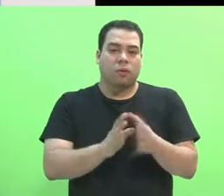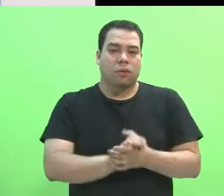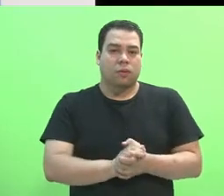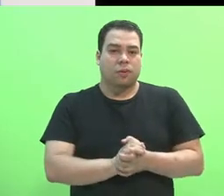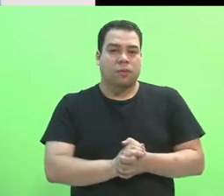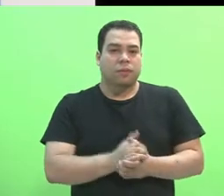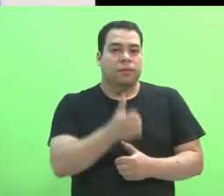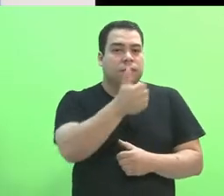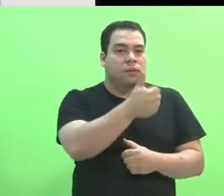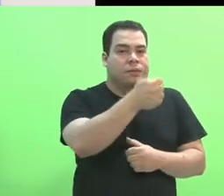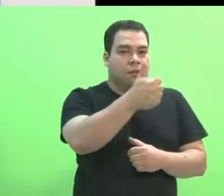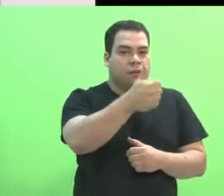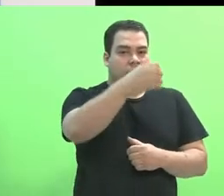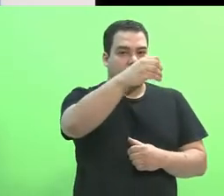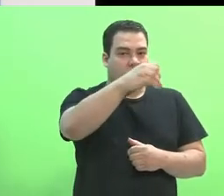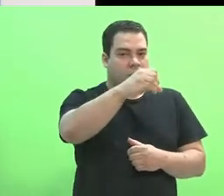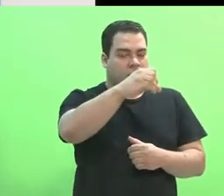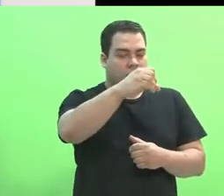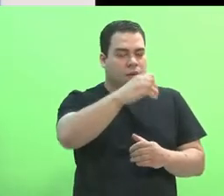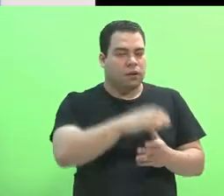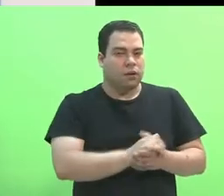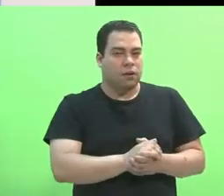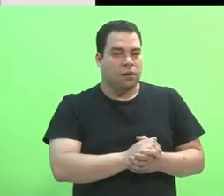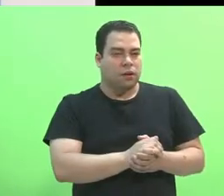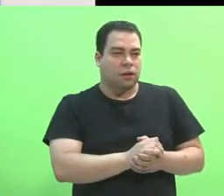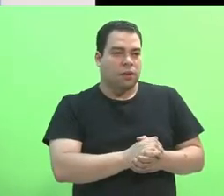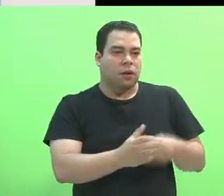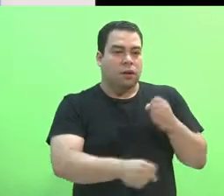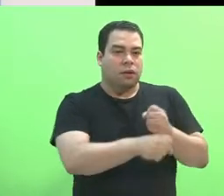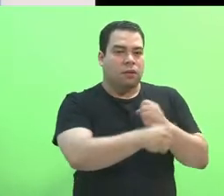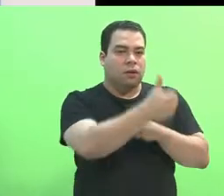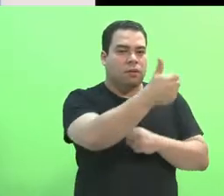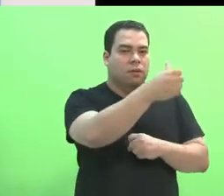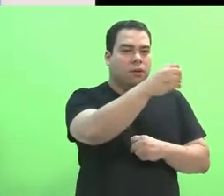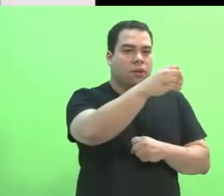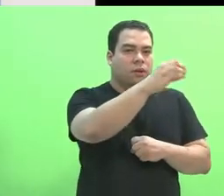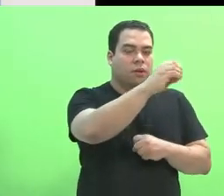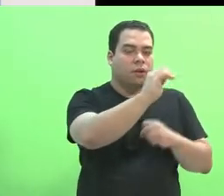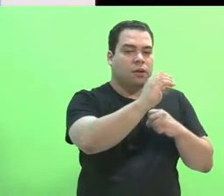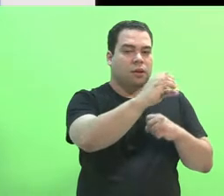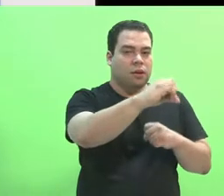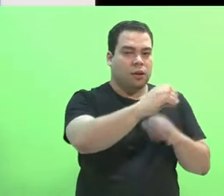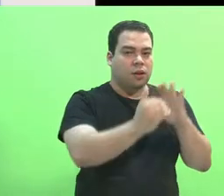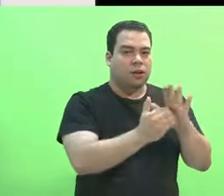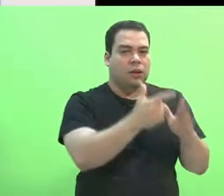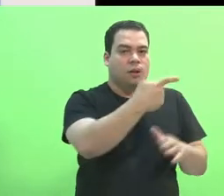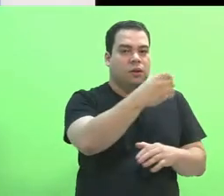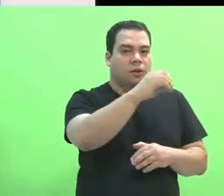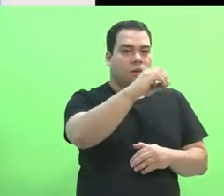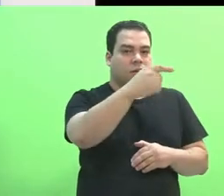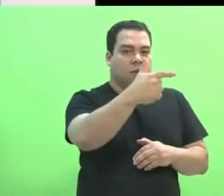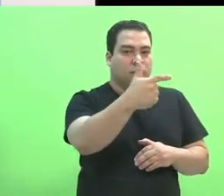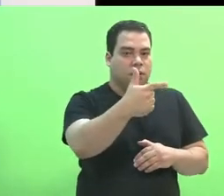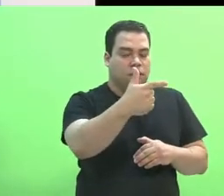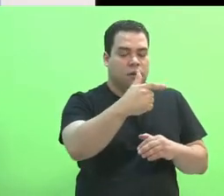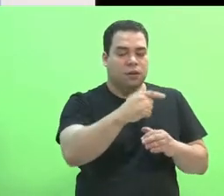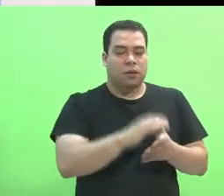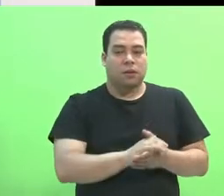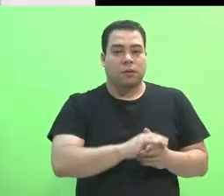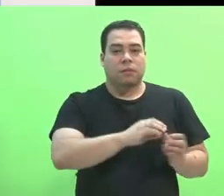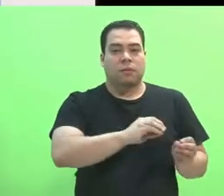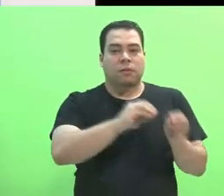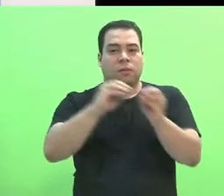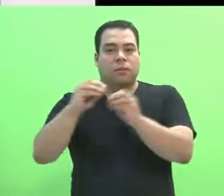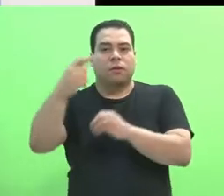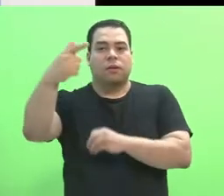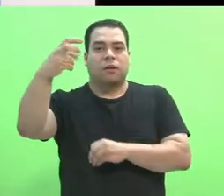119 municípios no período de 1909 a 2002 e 568 municípios